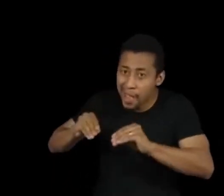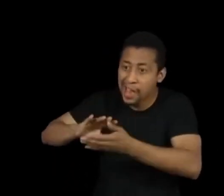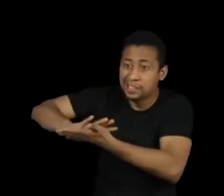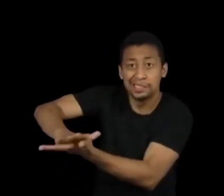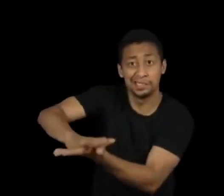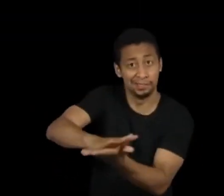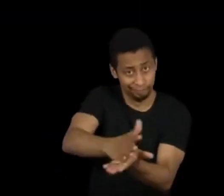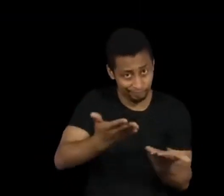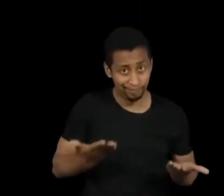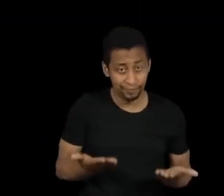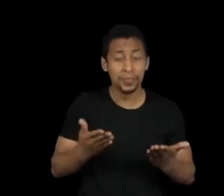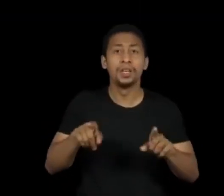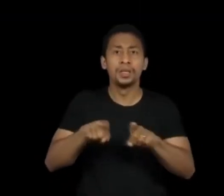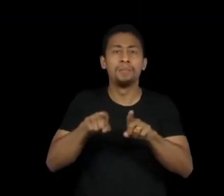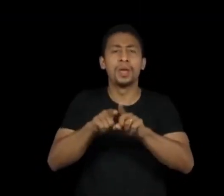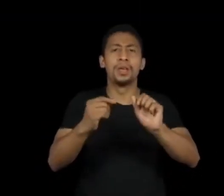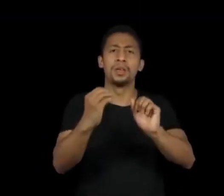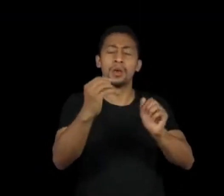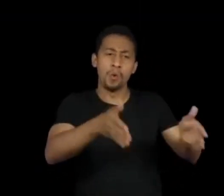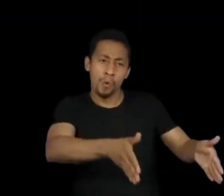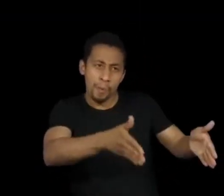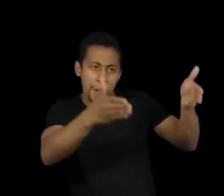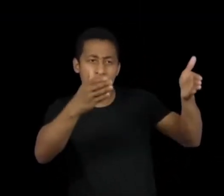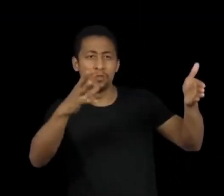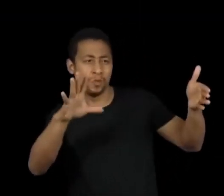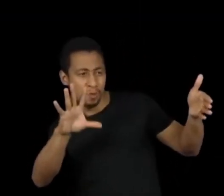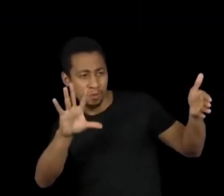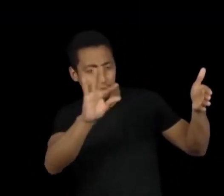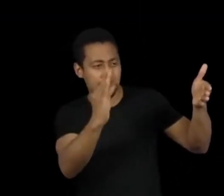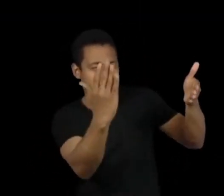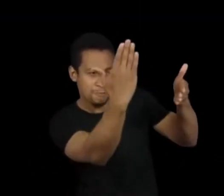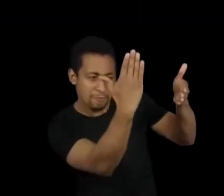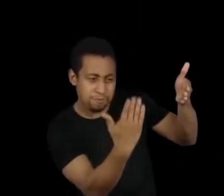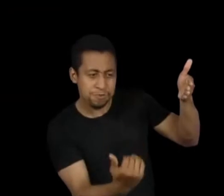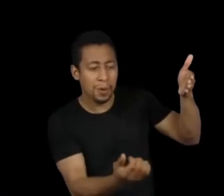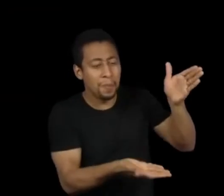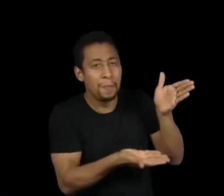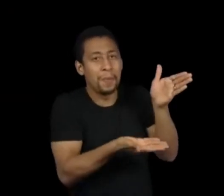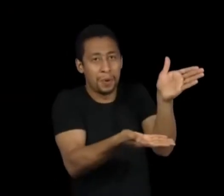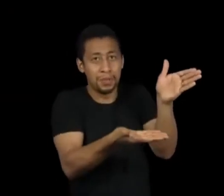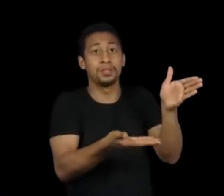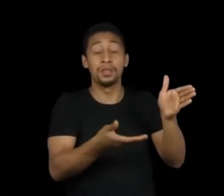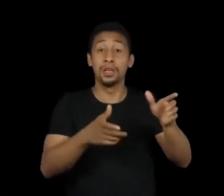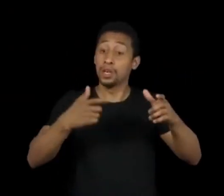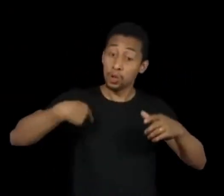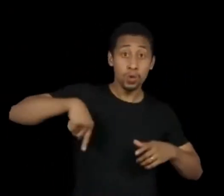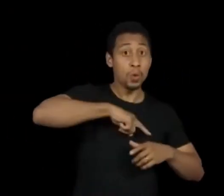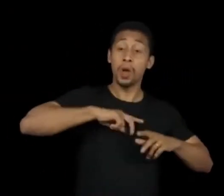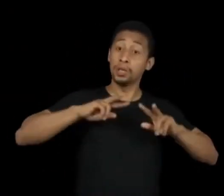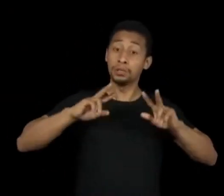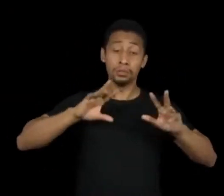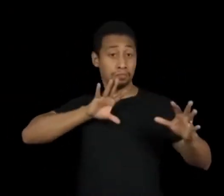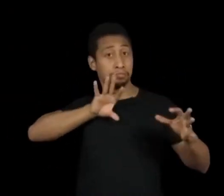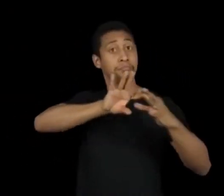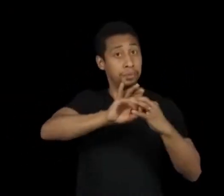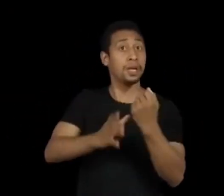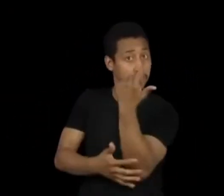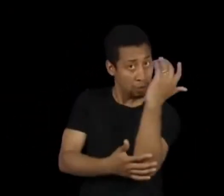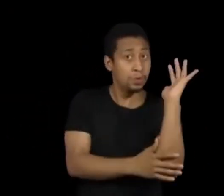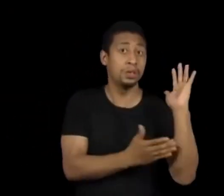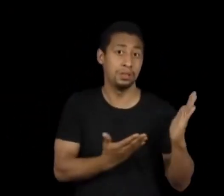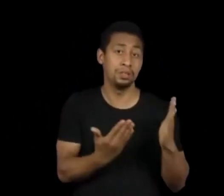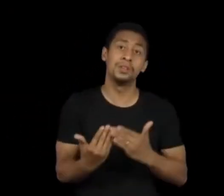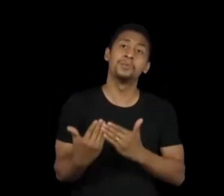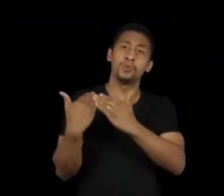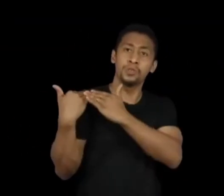sendo projetadas, fundindo nesse corpo, mostrando que nós somos naturezas e que é da nossa responsabilidade, não